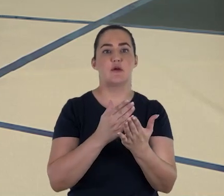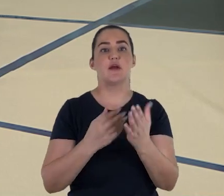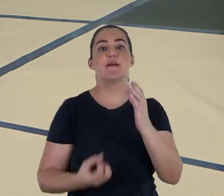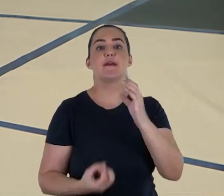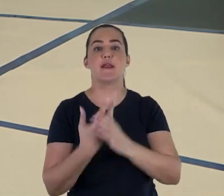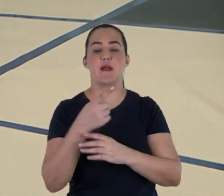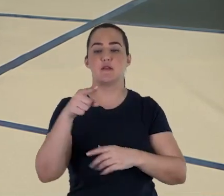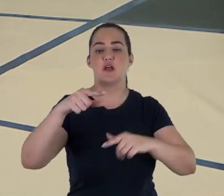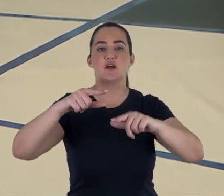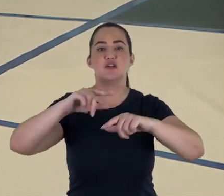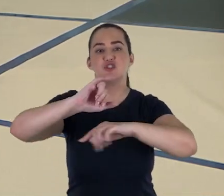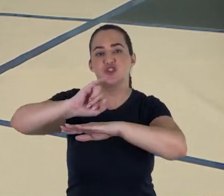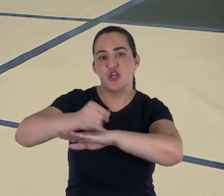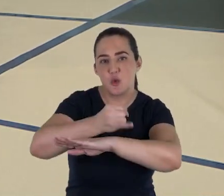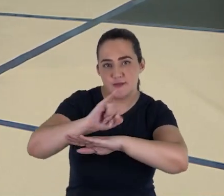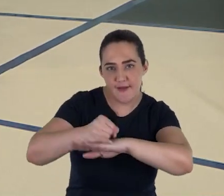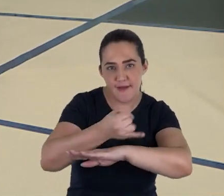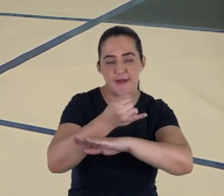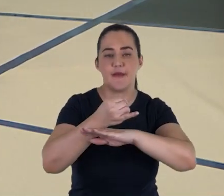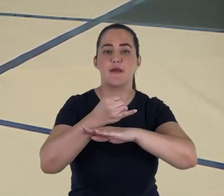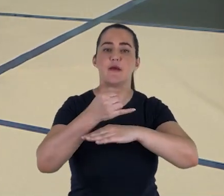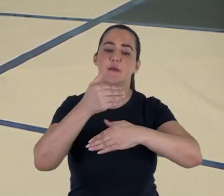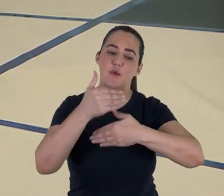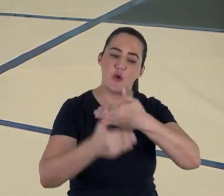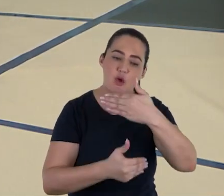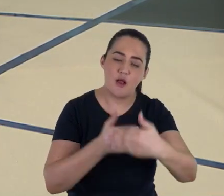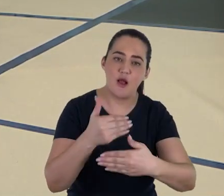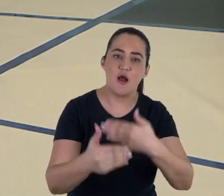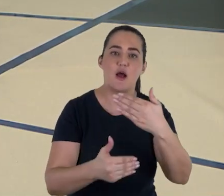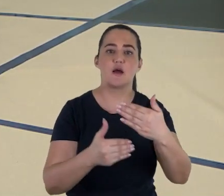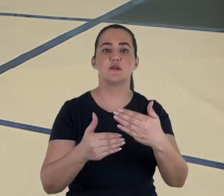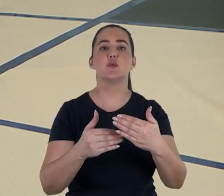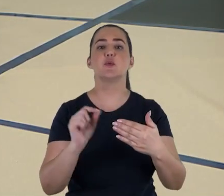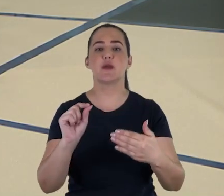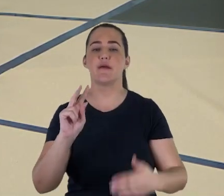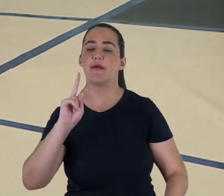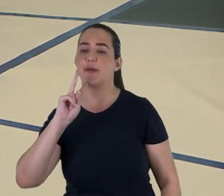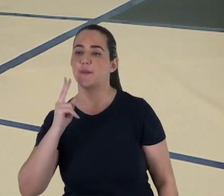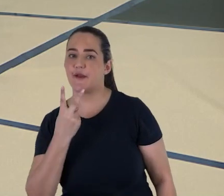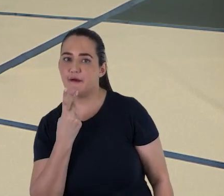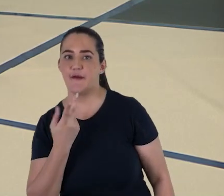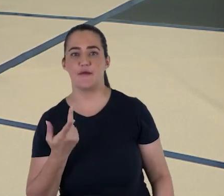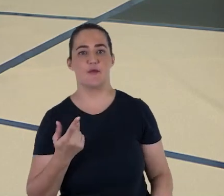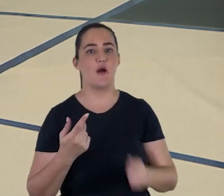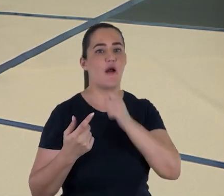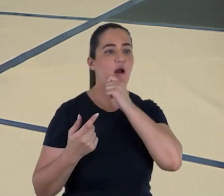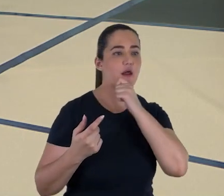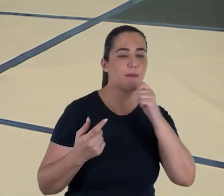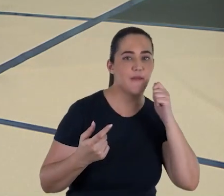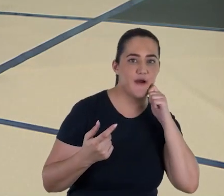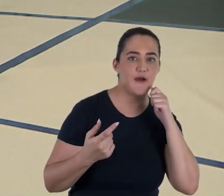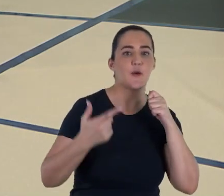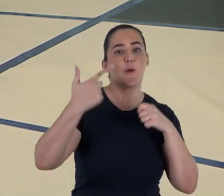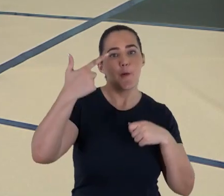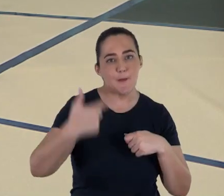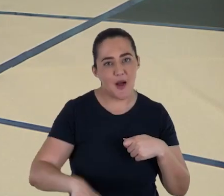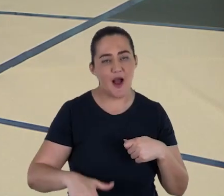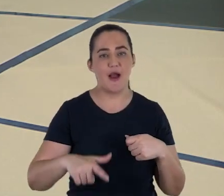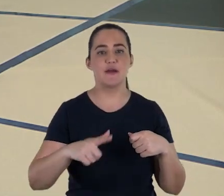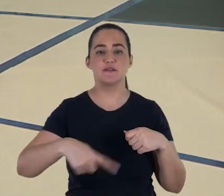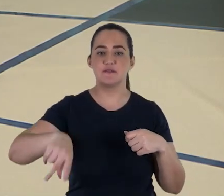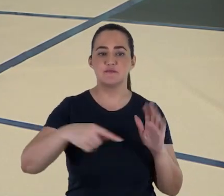Jerusalém, num prolongado processo de juntar partes hebraicas e aramaicas, depois ser